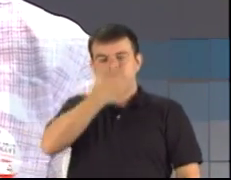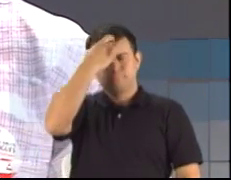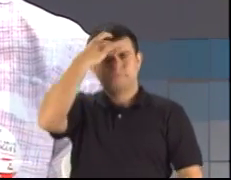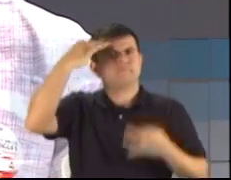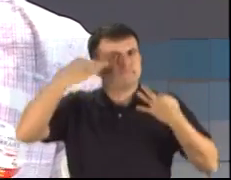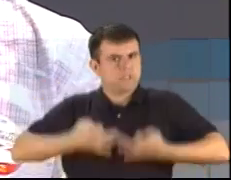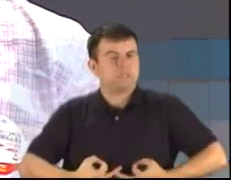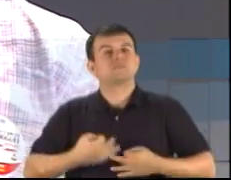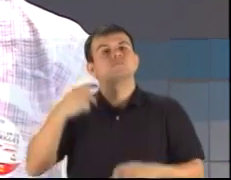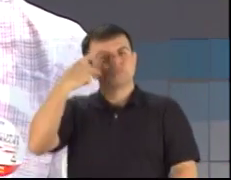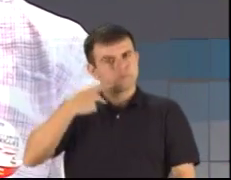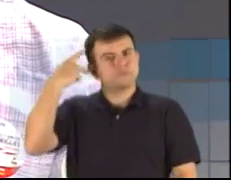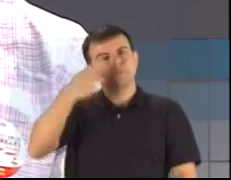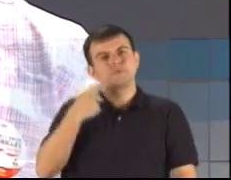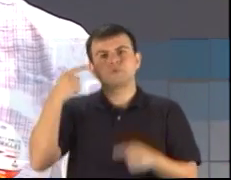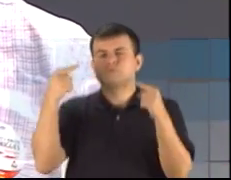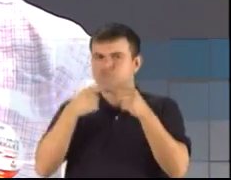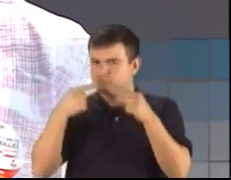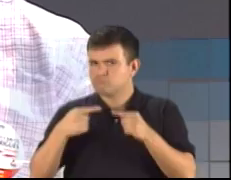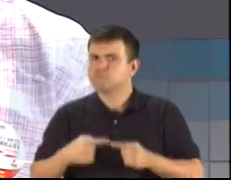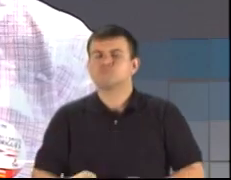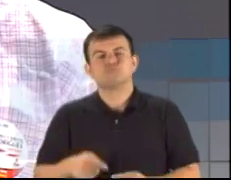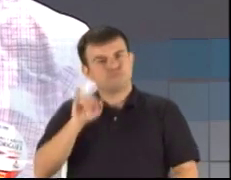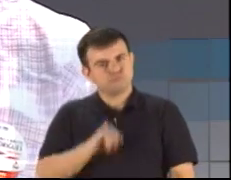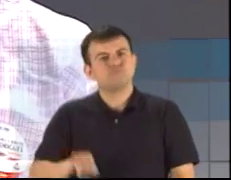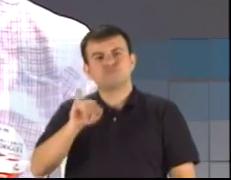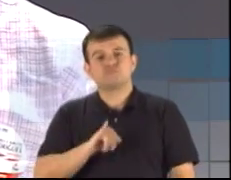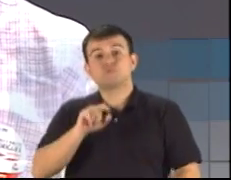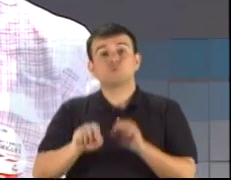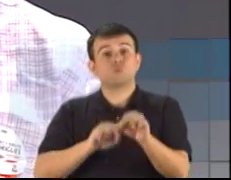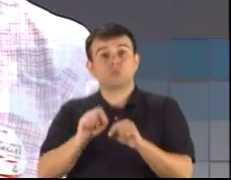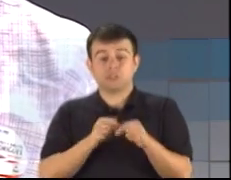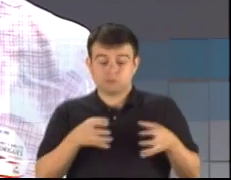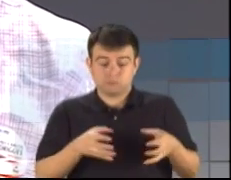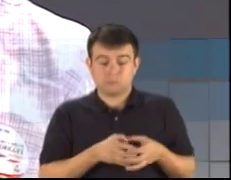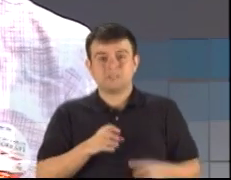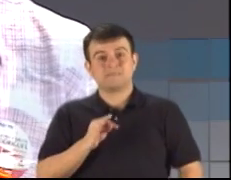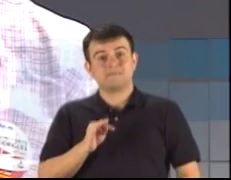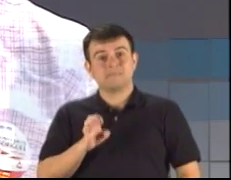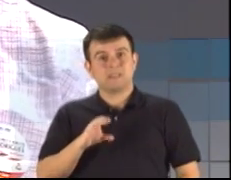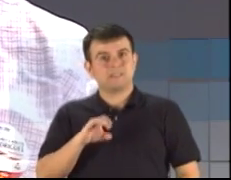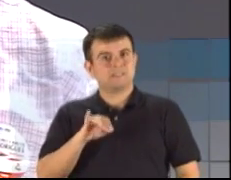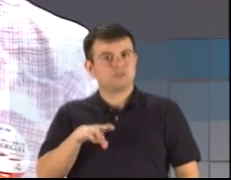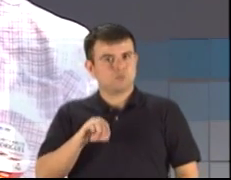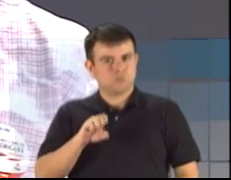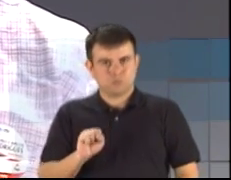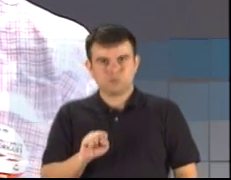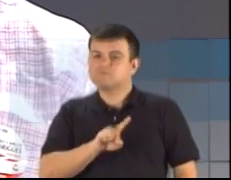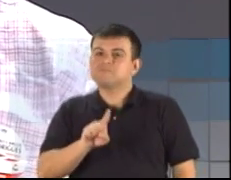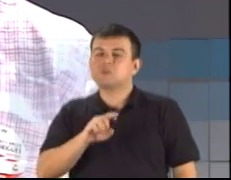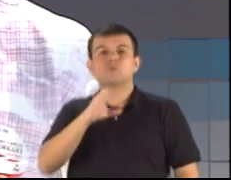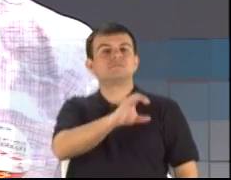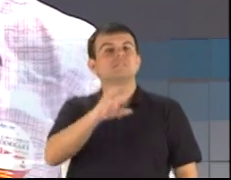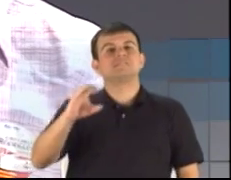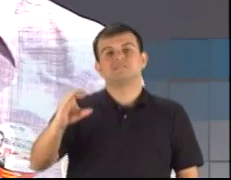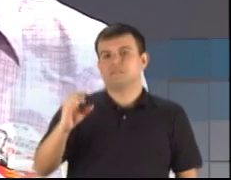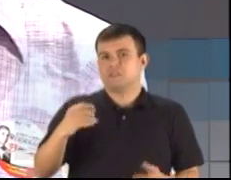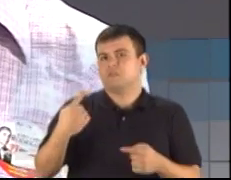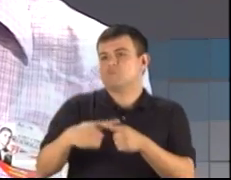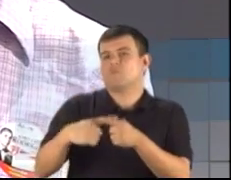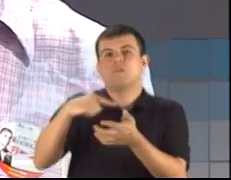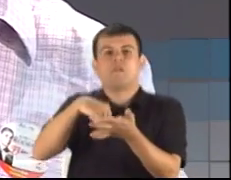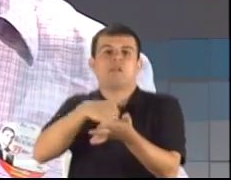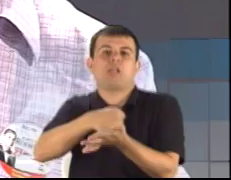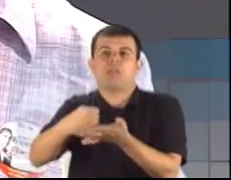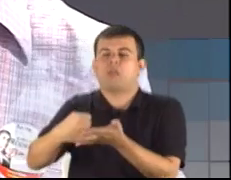política, que tem que ser feita por técnicos e, em momento algum, por CCs. Essa história de amigo